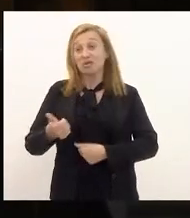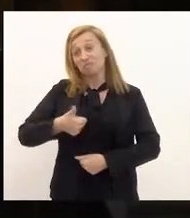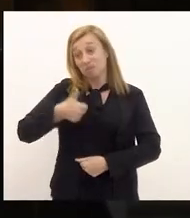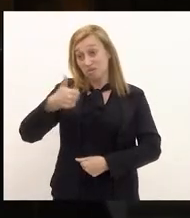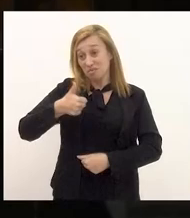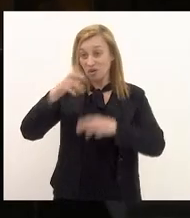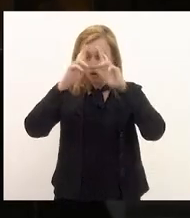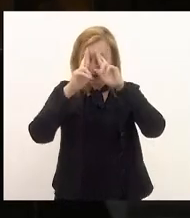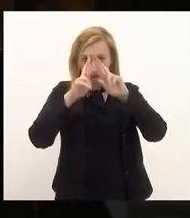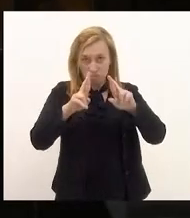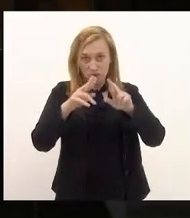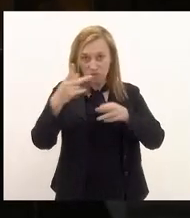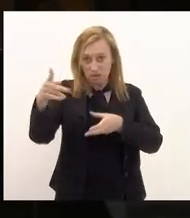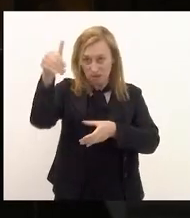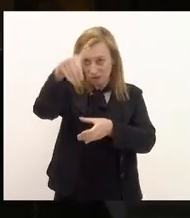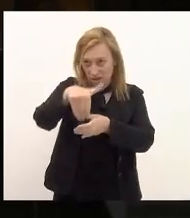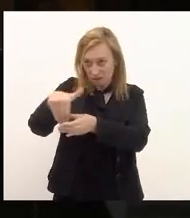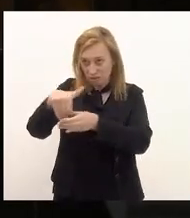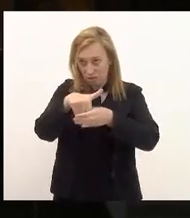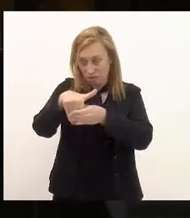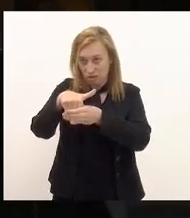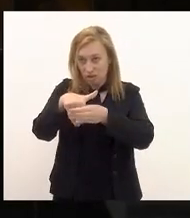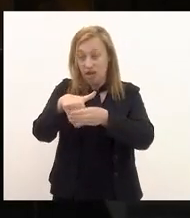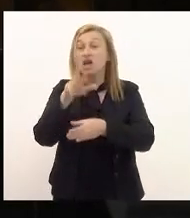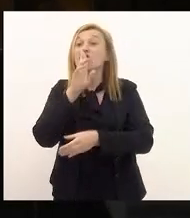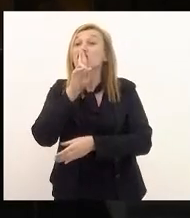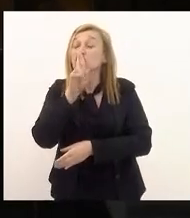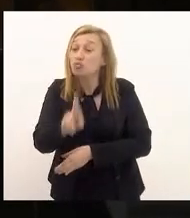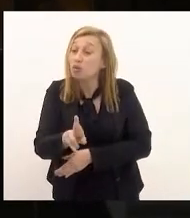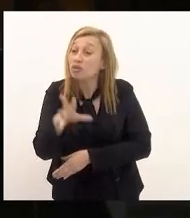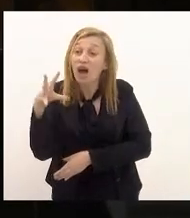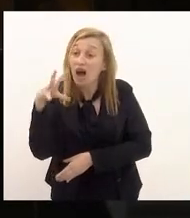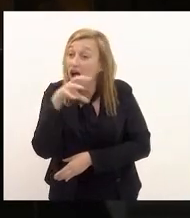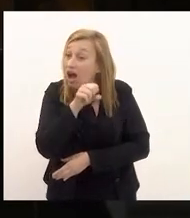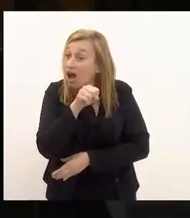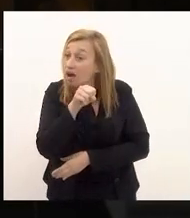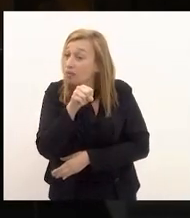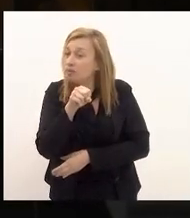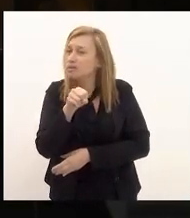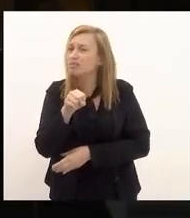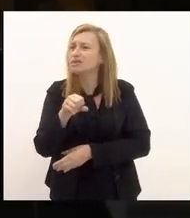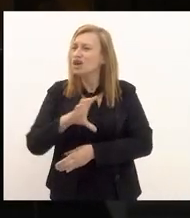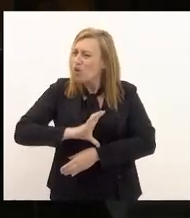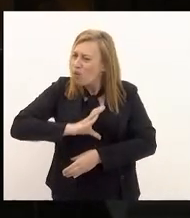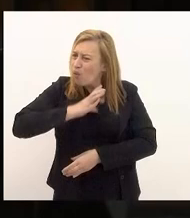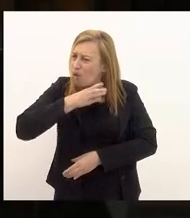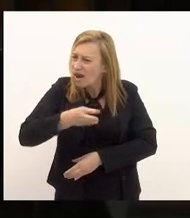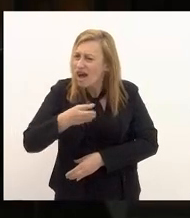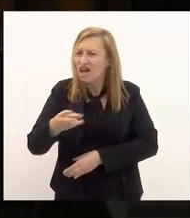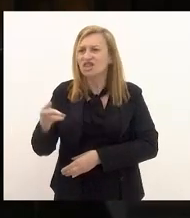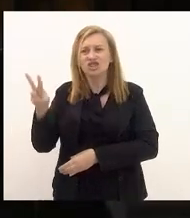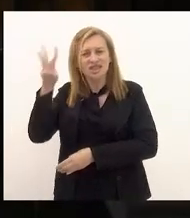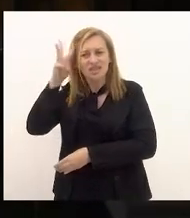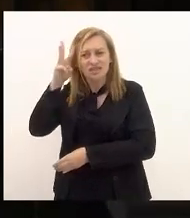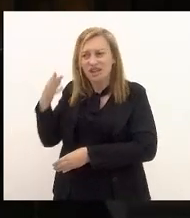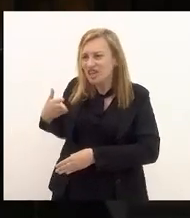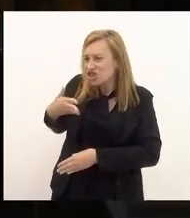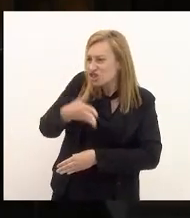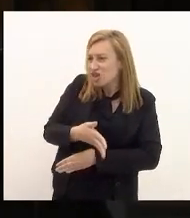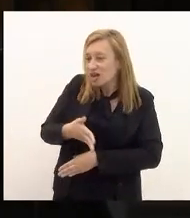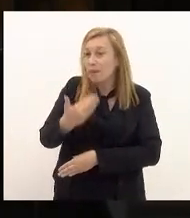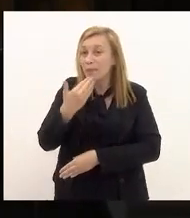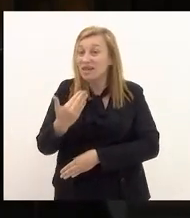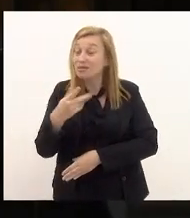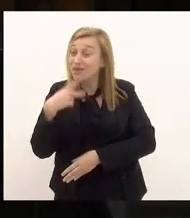lugar respeite o seu eleitor responda de uma vez por todas tenha hombridade chegue aqui na terça-feira que vem peça a